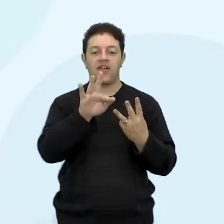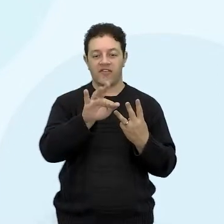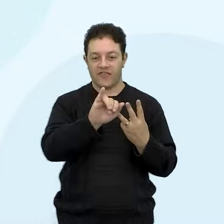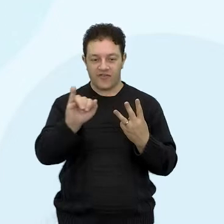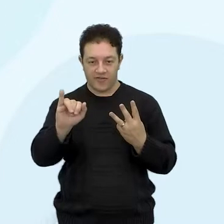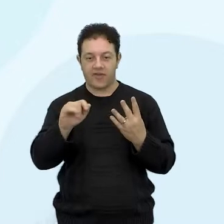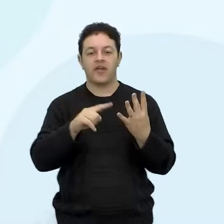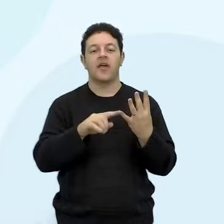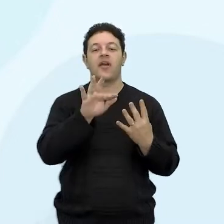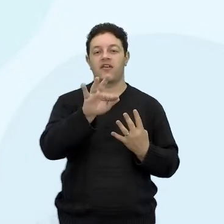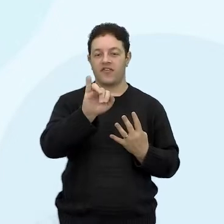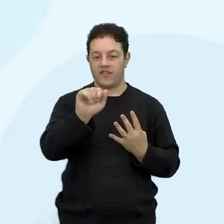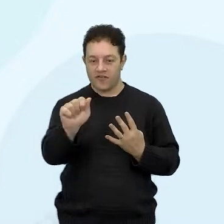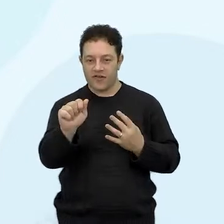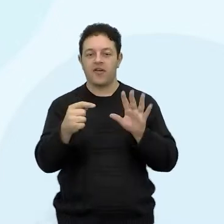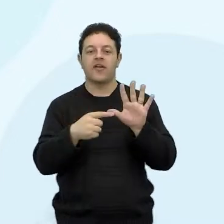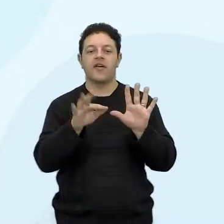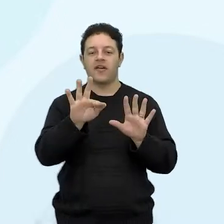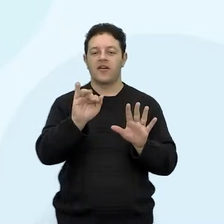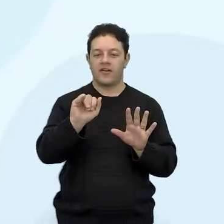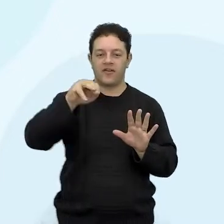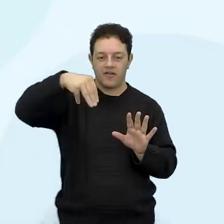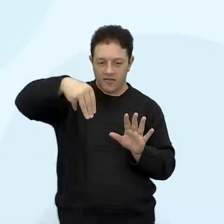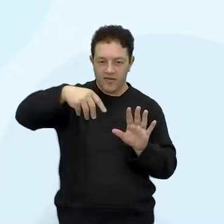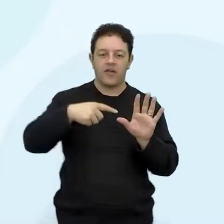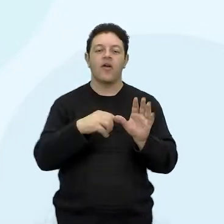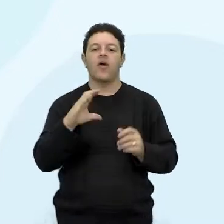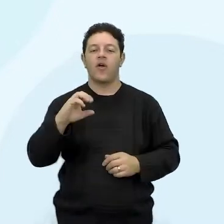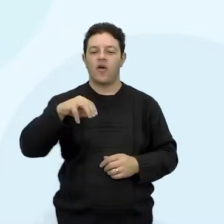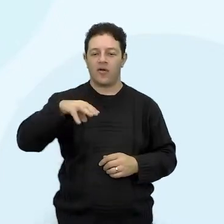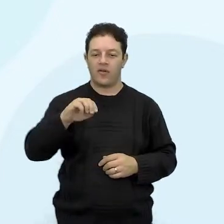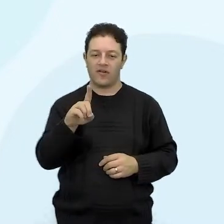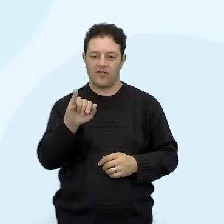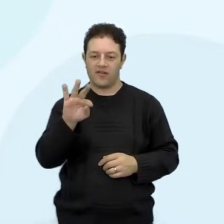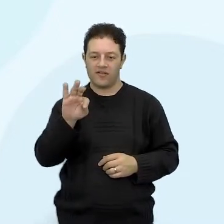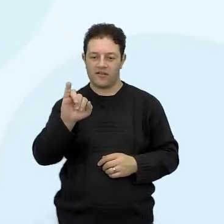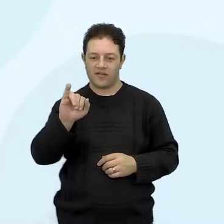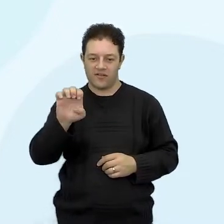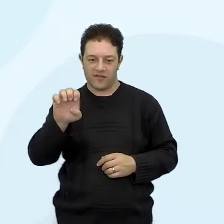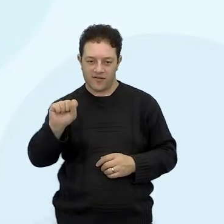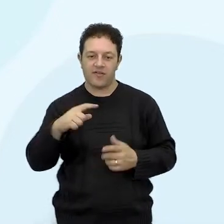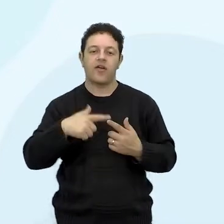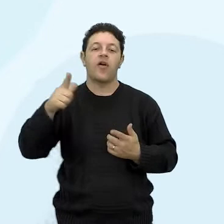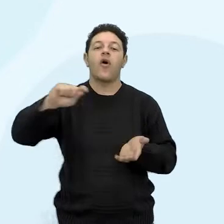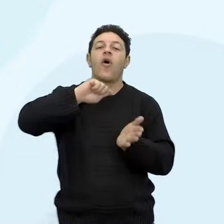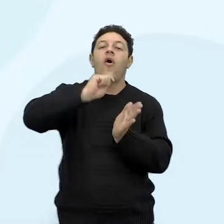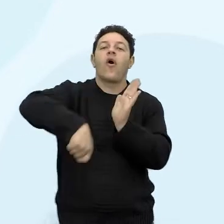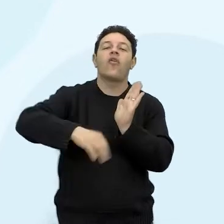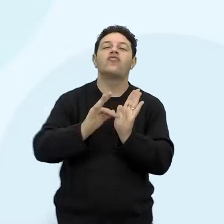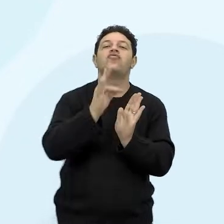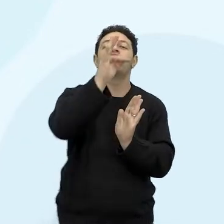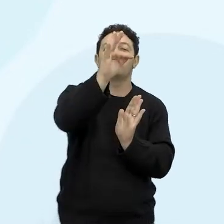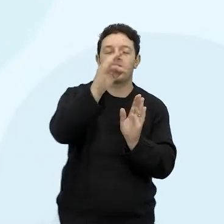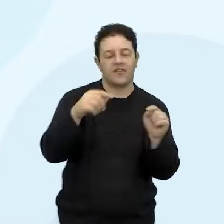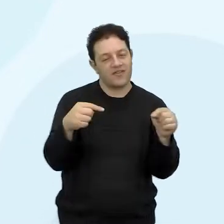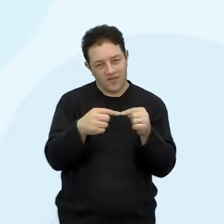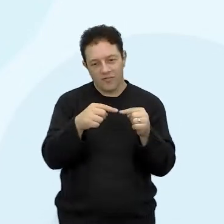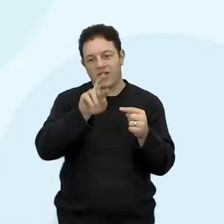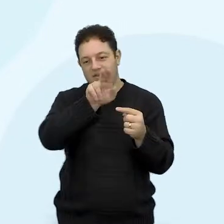FM, commodities e contrato futuro, entre outros. Aí a gente tem aí alguns,